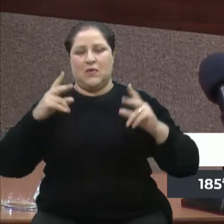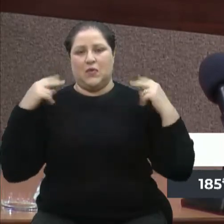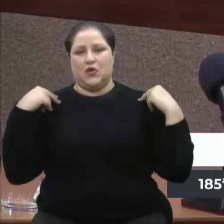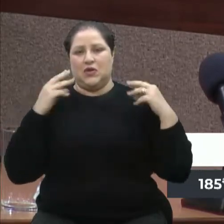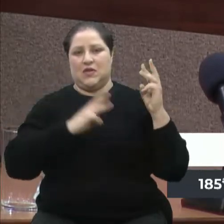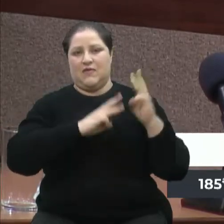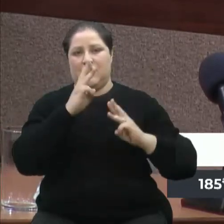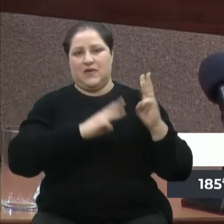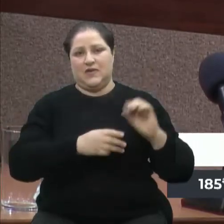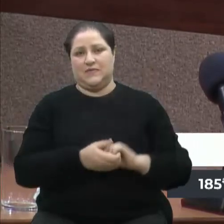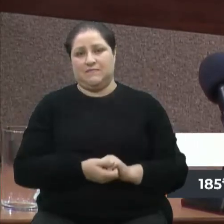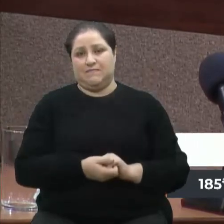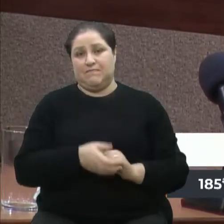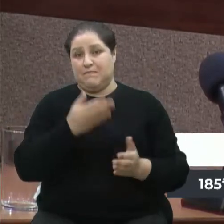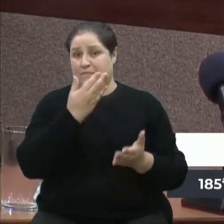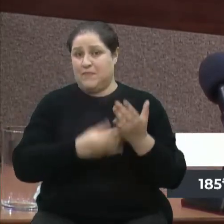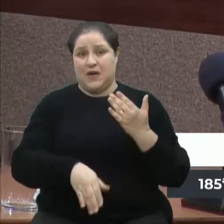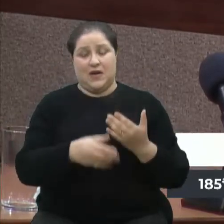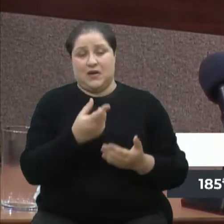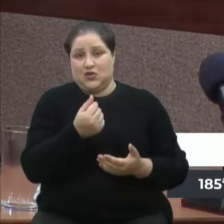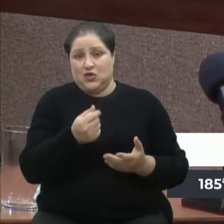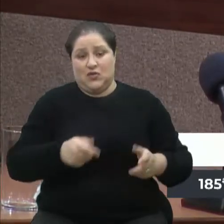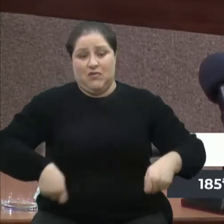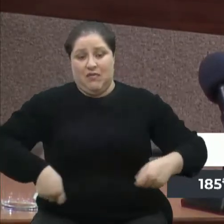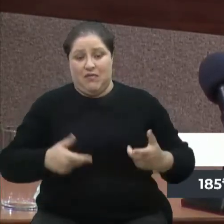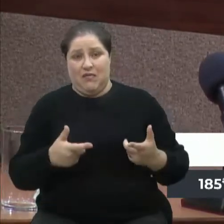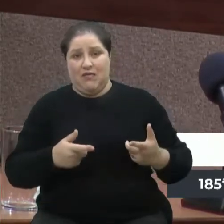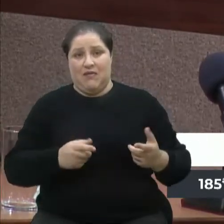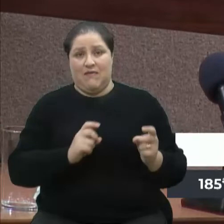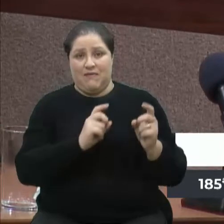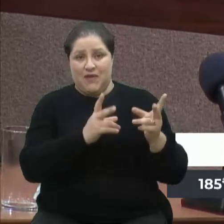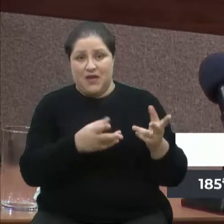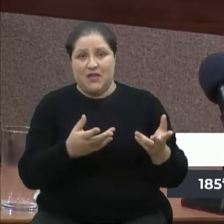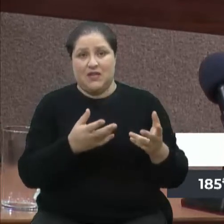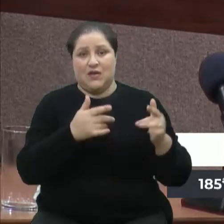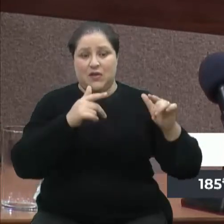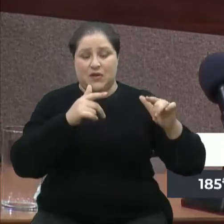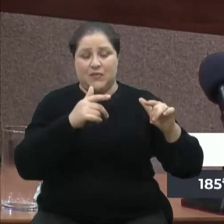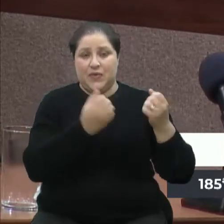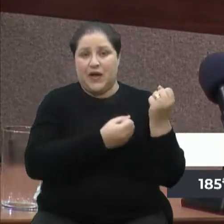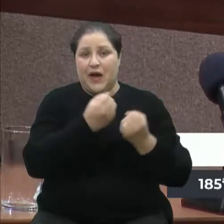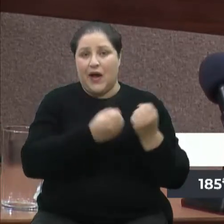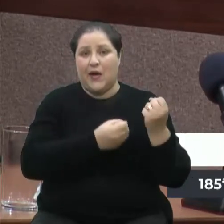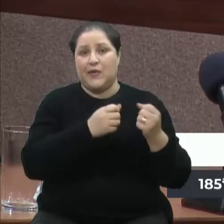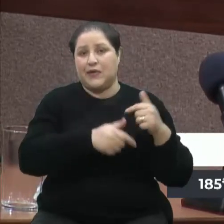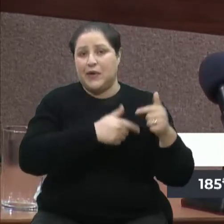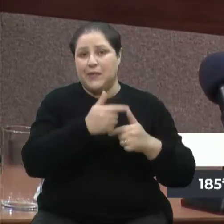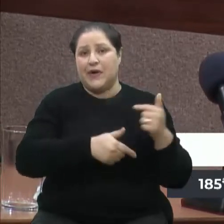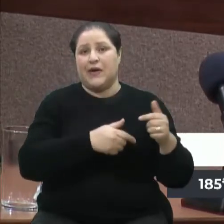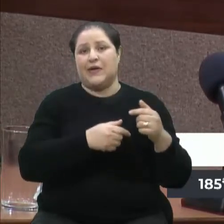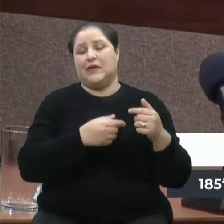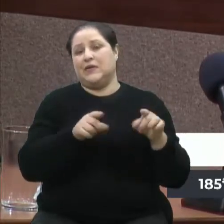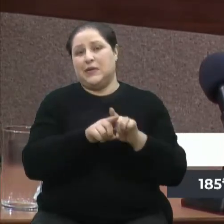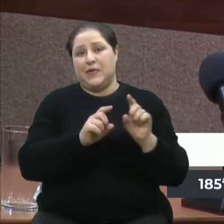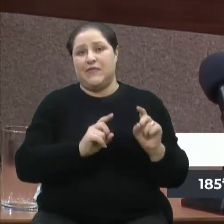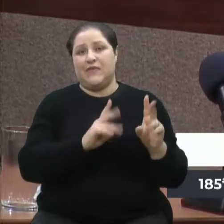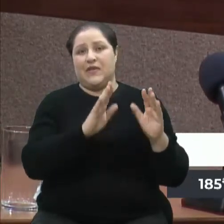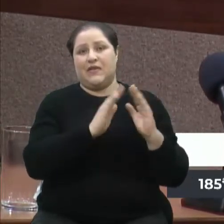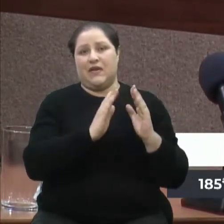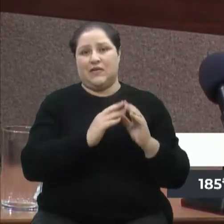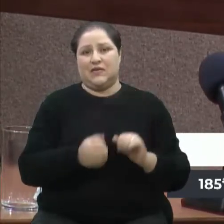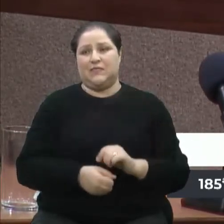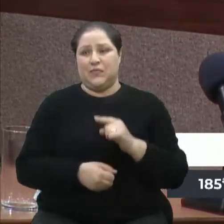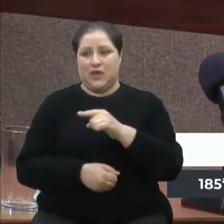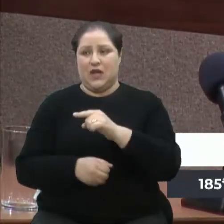e hoje moram de aluguel também. Daqui a pouco venderam sua casa. Então, se ele não está satisfeito, que inclusive no vídeo ele falou que não tem décimo terceiro,